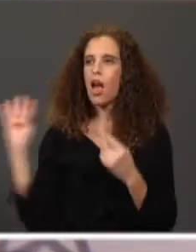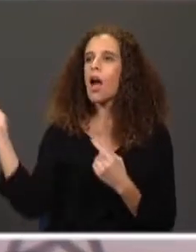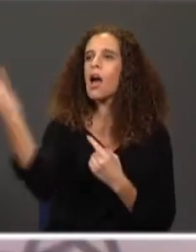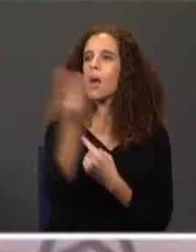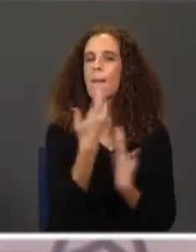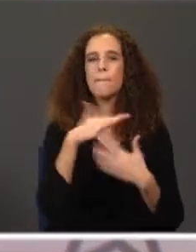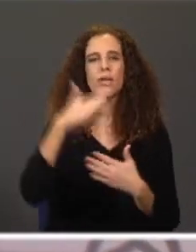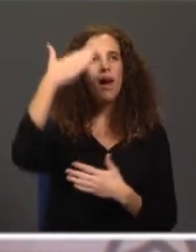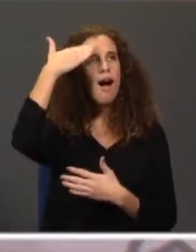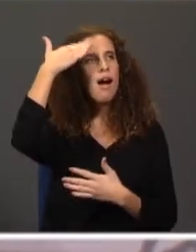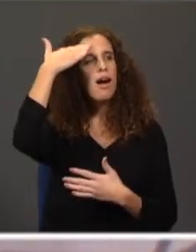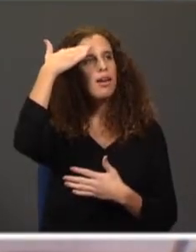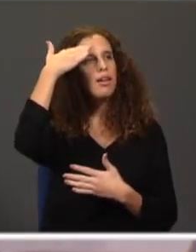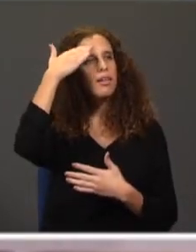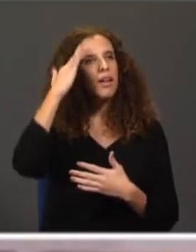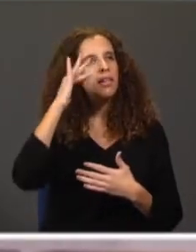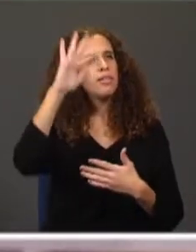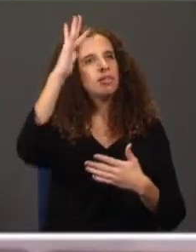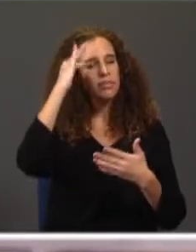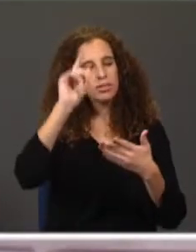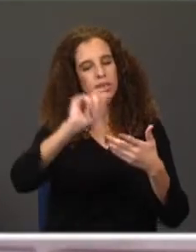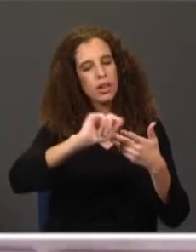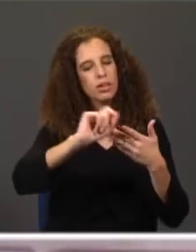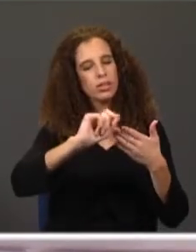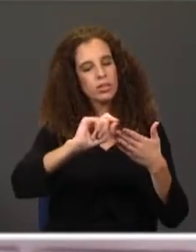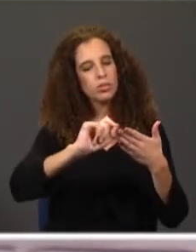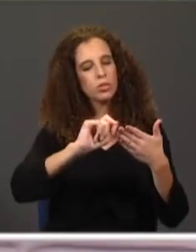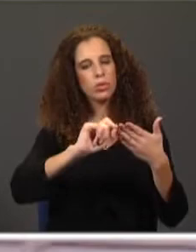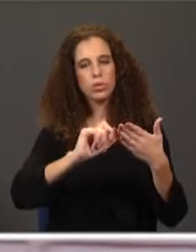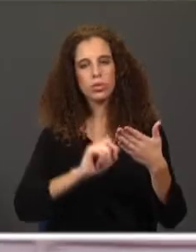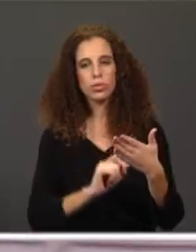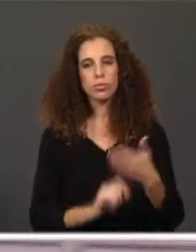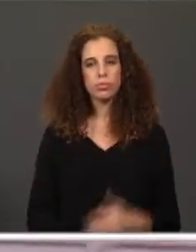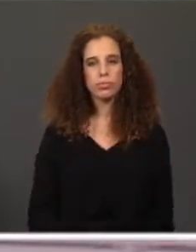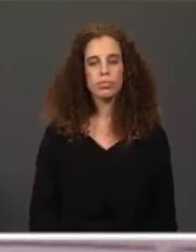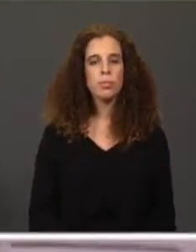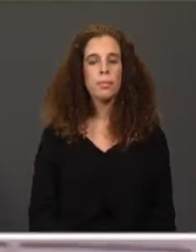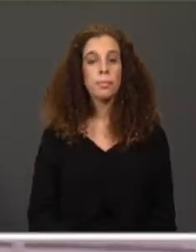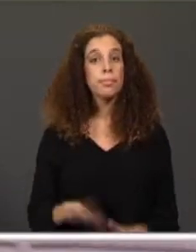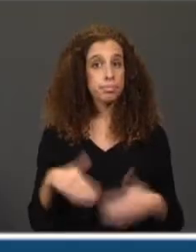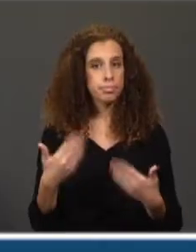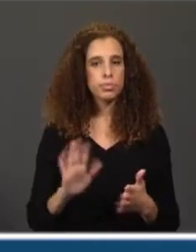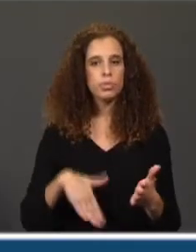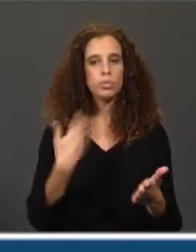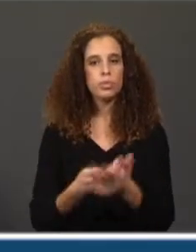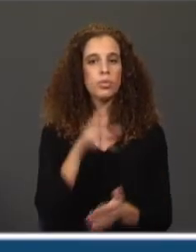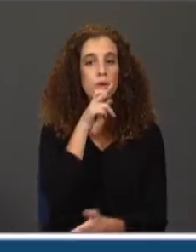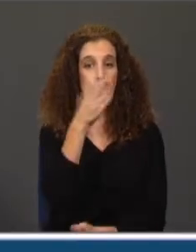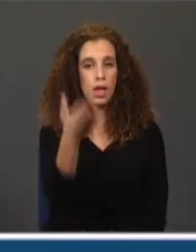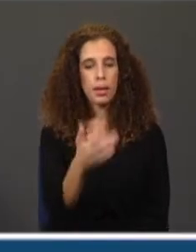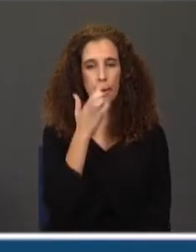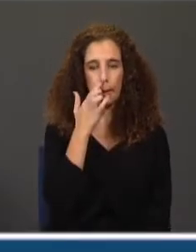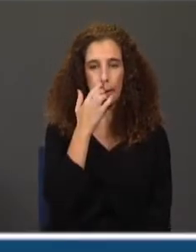o nosso subconsciente vai nos levando a escrever aqueles risquinhos na margem do caderno. Então, a proposta de resposta é esta.